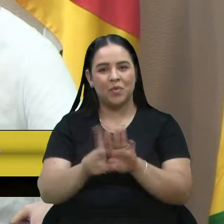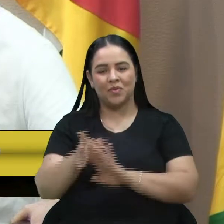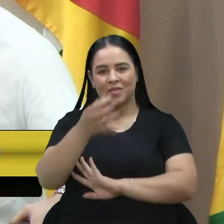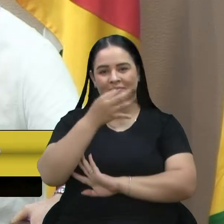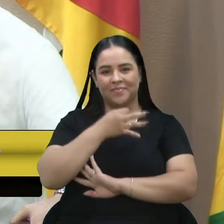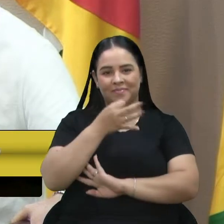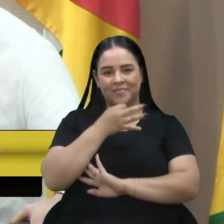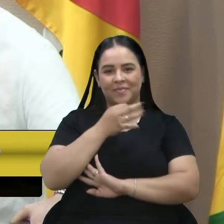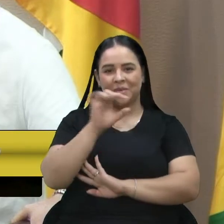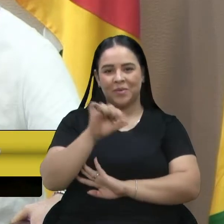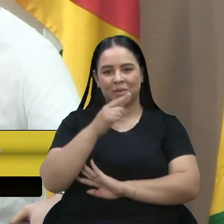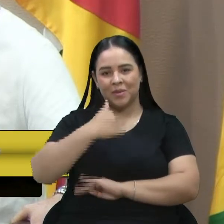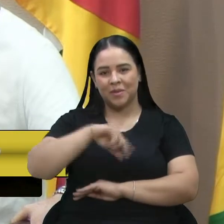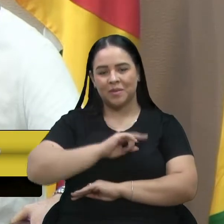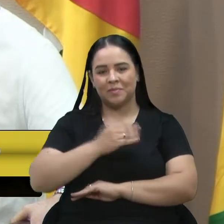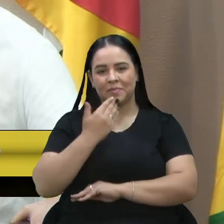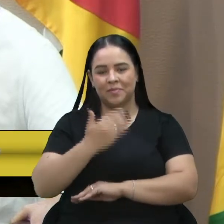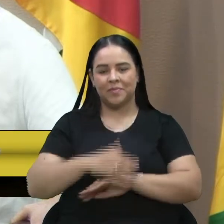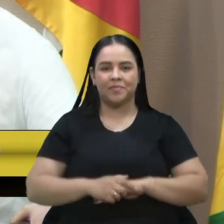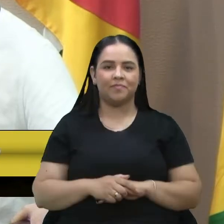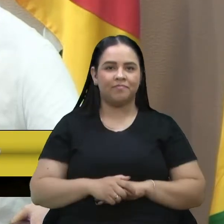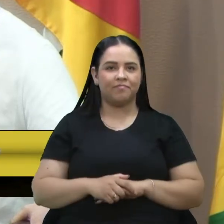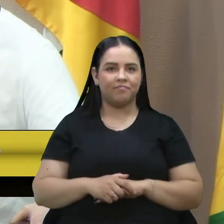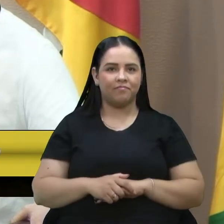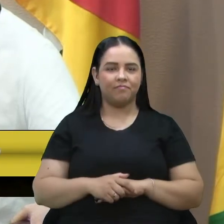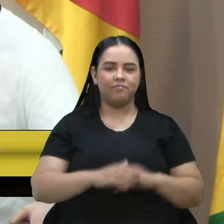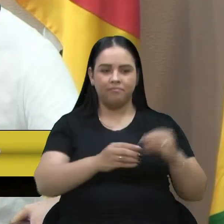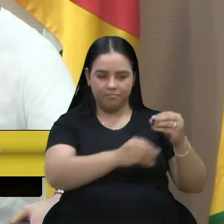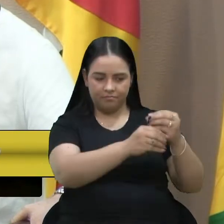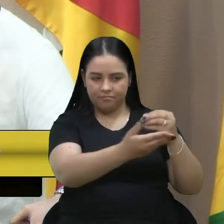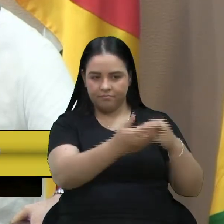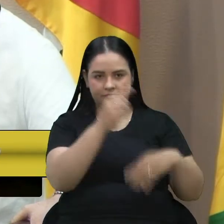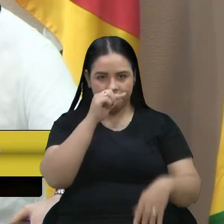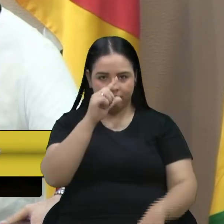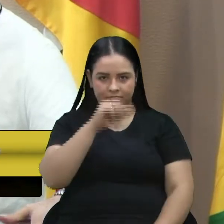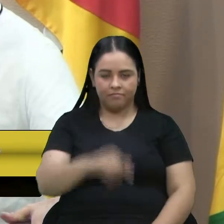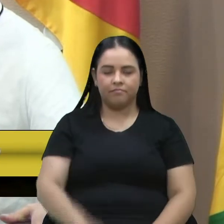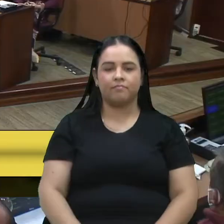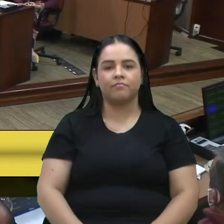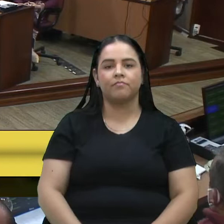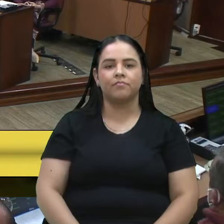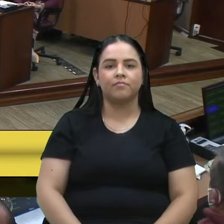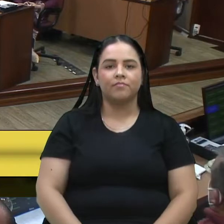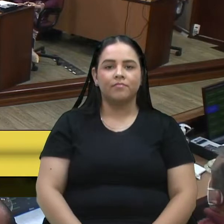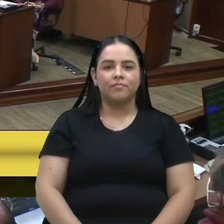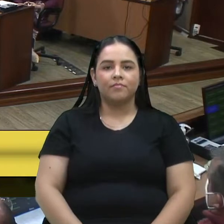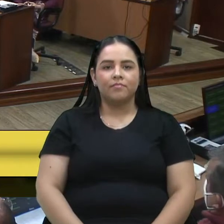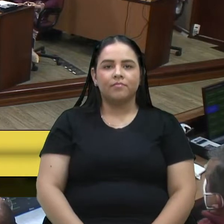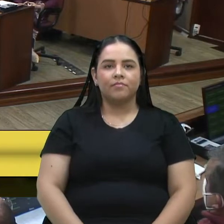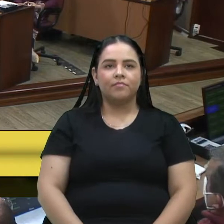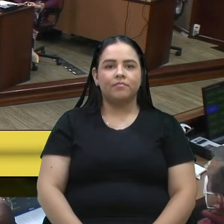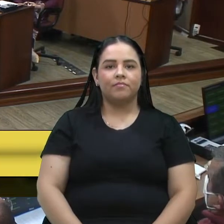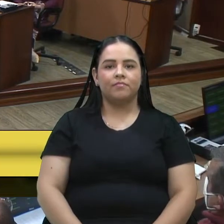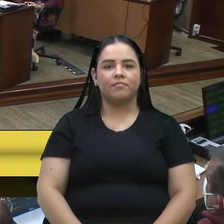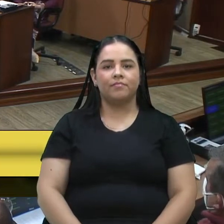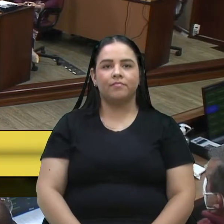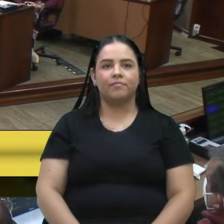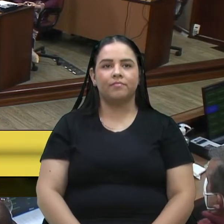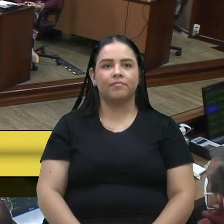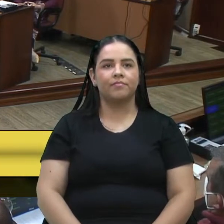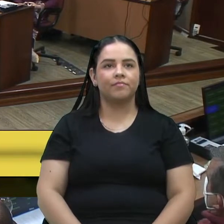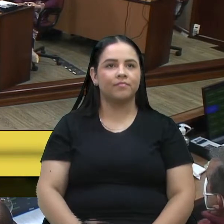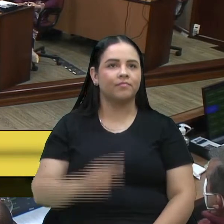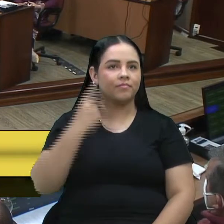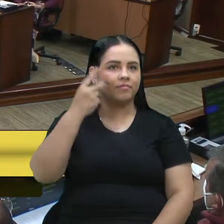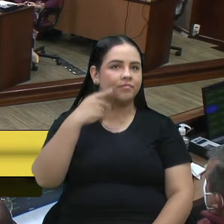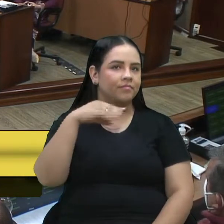É isso que a gente pede. Peço uma parte, vereador. Só parte, vereador Fantinel, de imediato. Vereador Bortola, o senhor